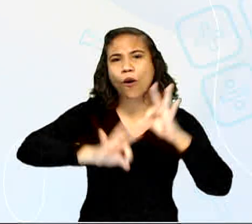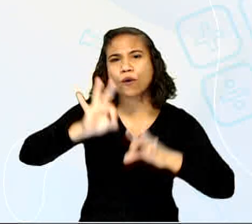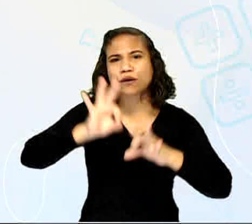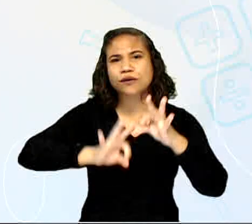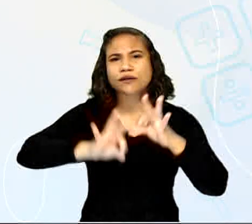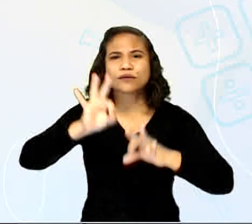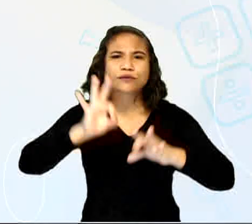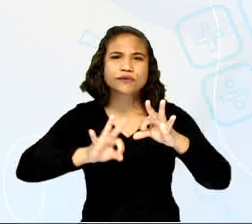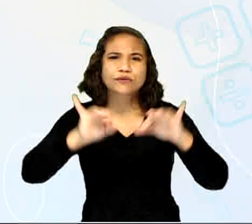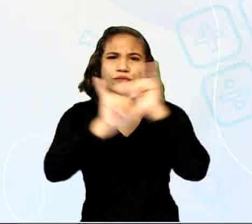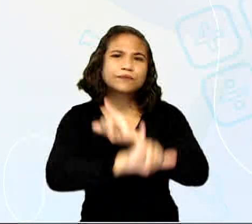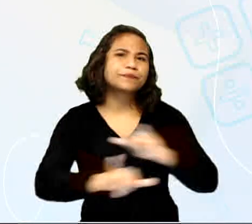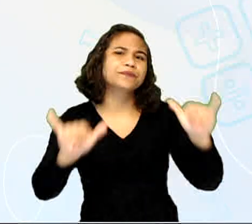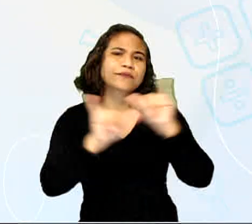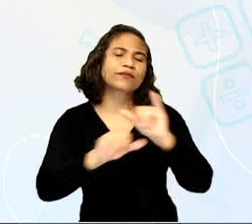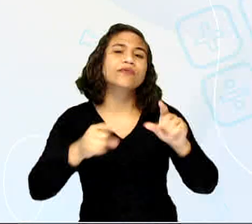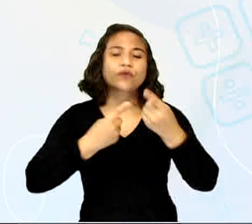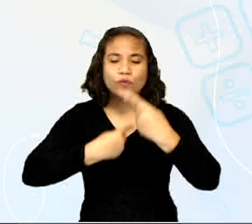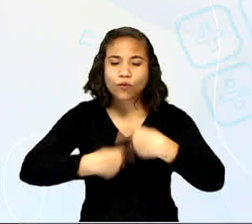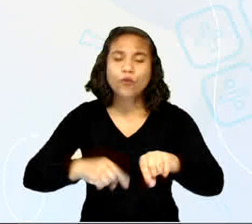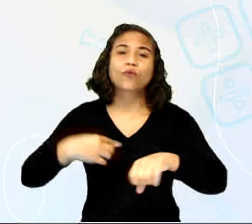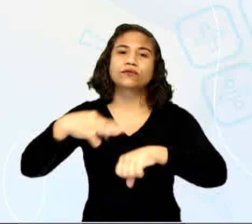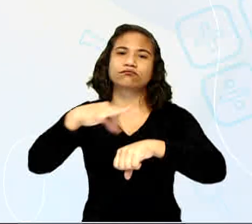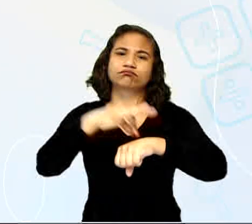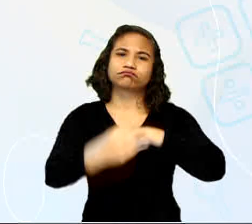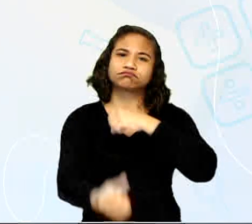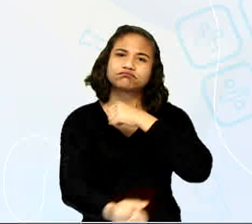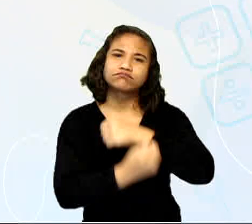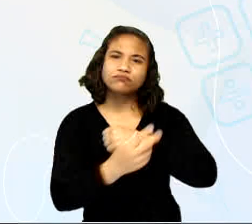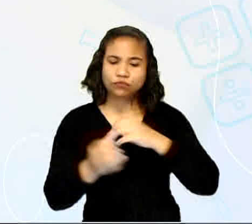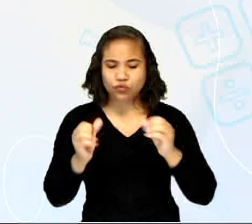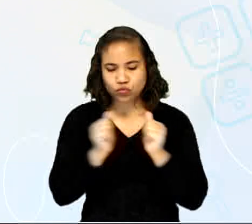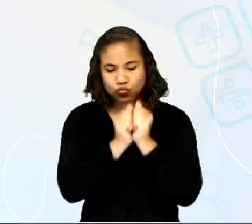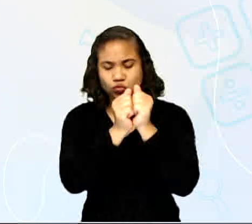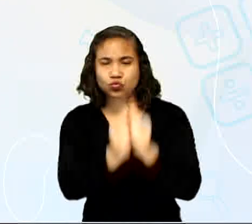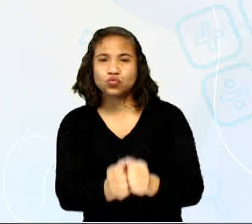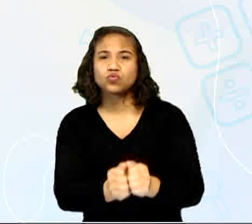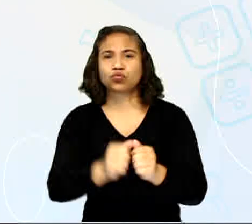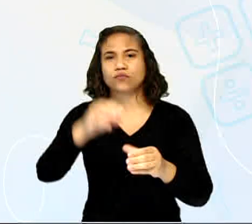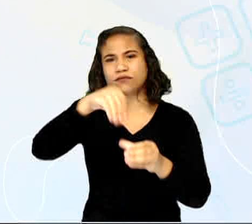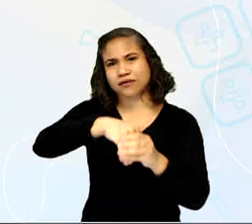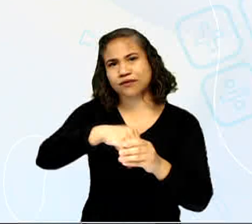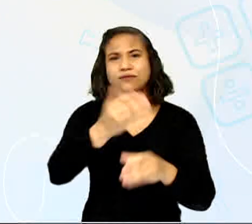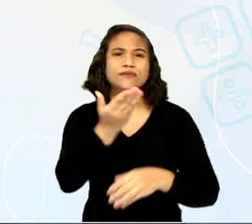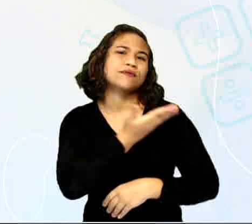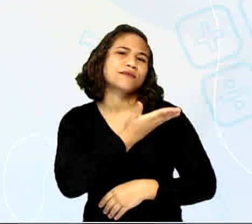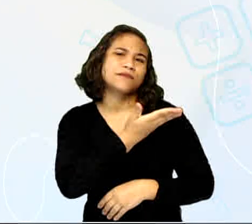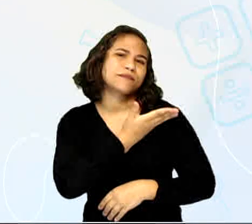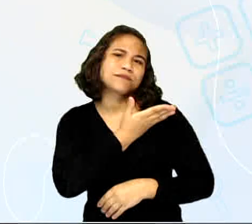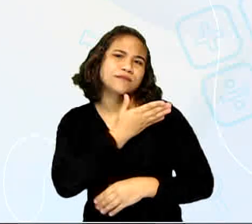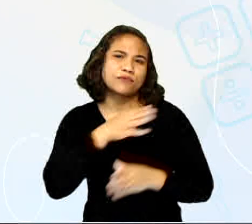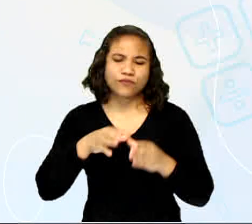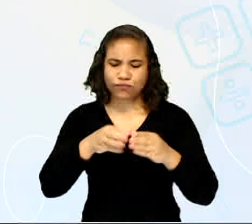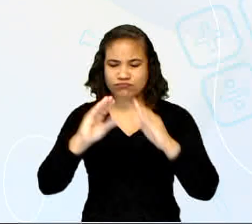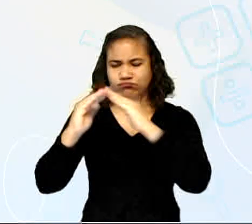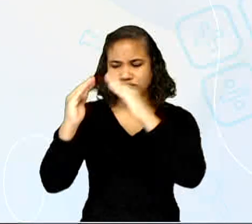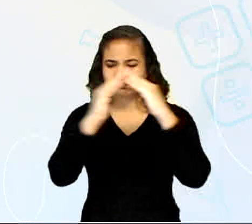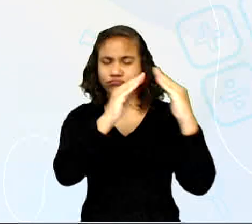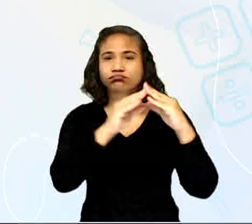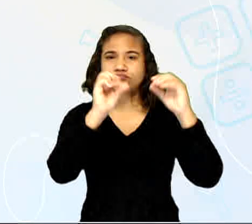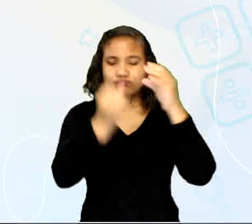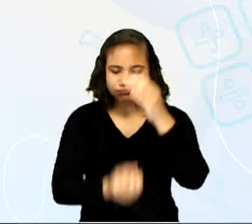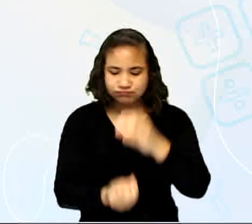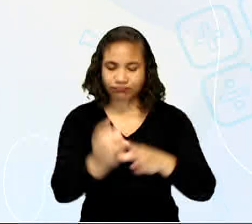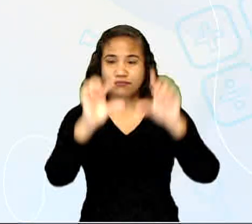contra o Aedes aegypti com seus colegas. na escola ou na vizinhança, criando uma frase